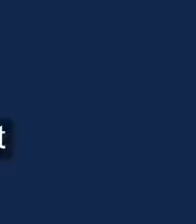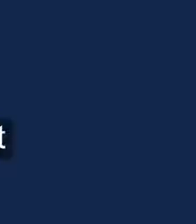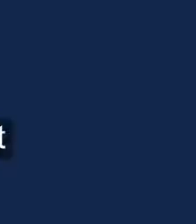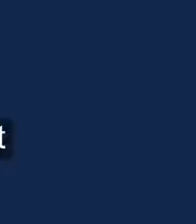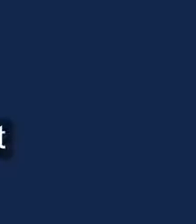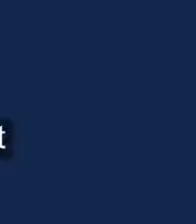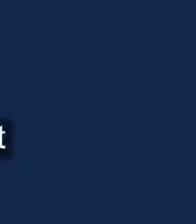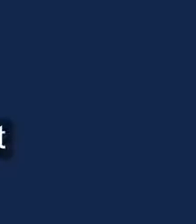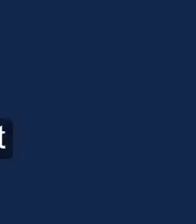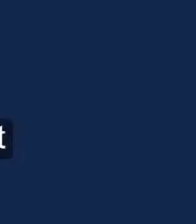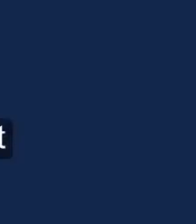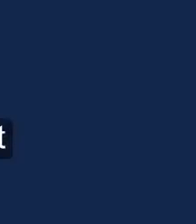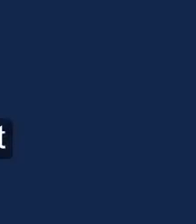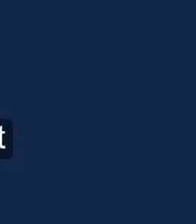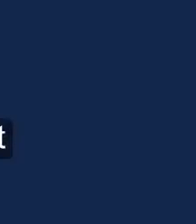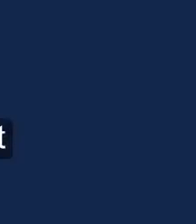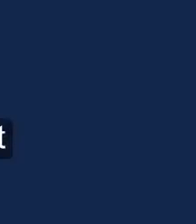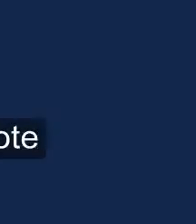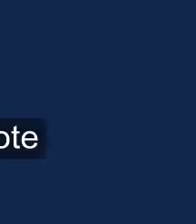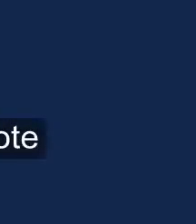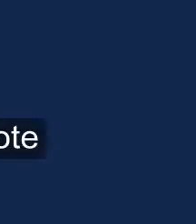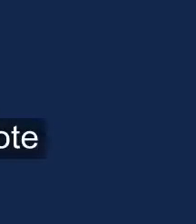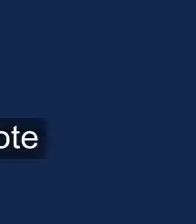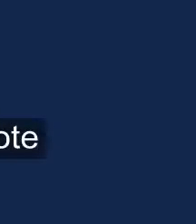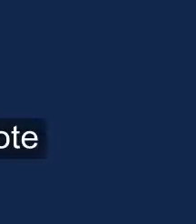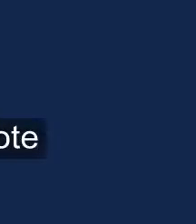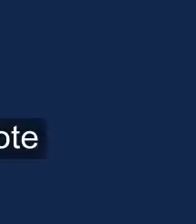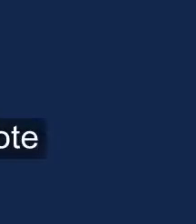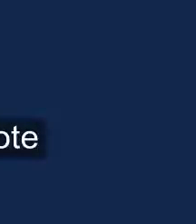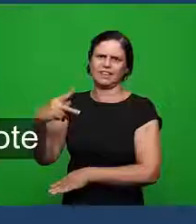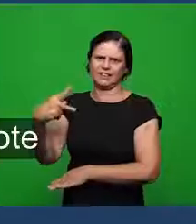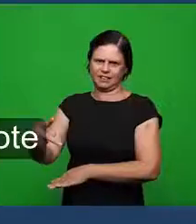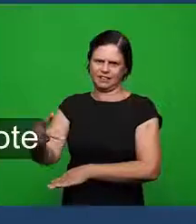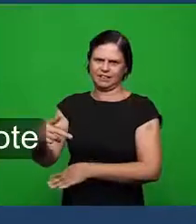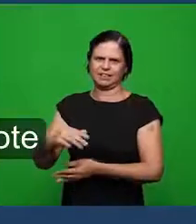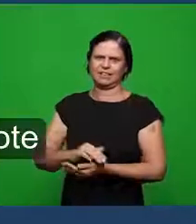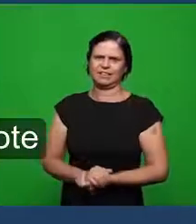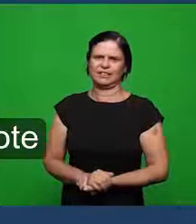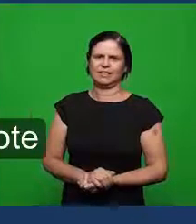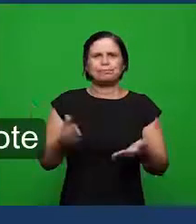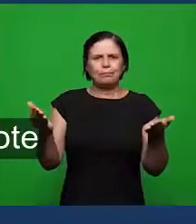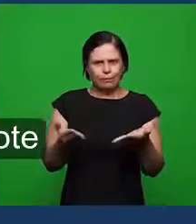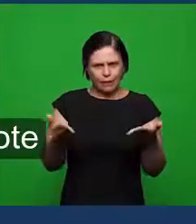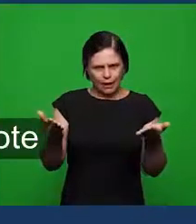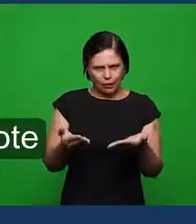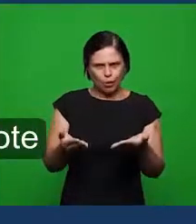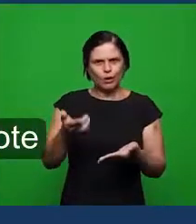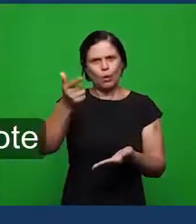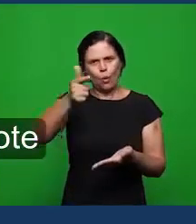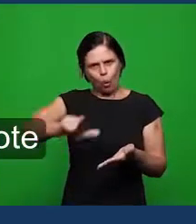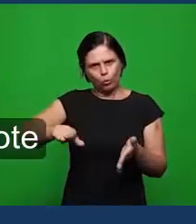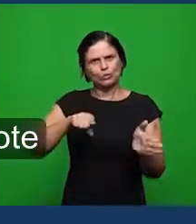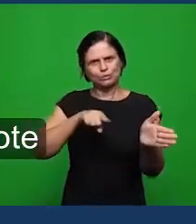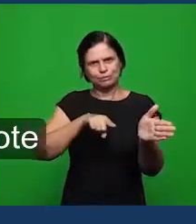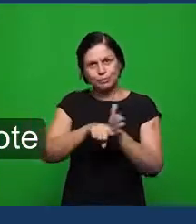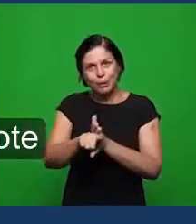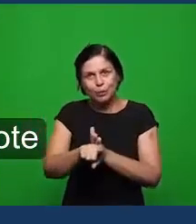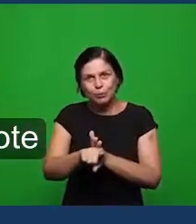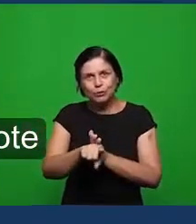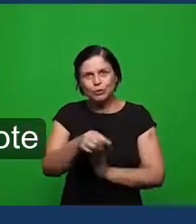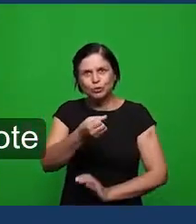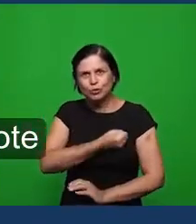daquilo que foi a operação do Espírito Santo na fé bem vamos agora então a pergunta seguinte